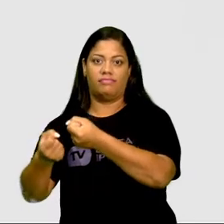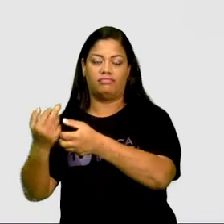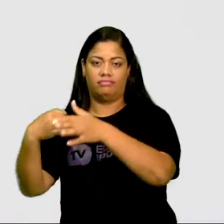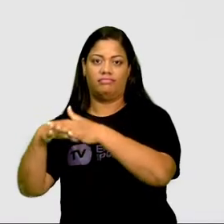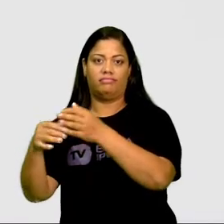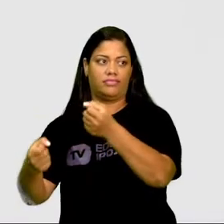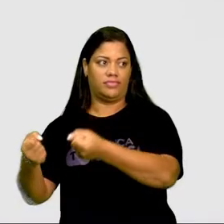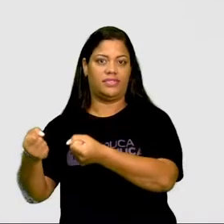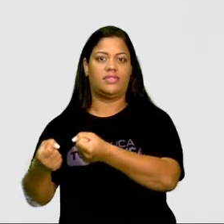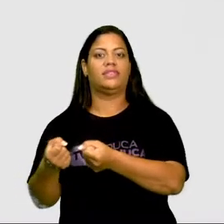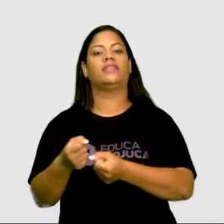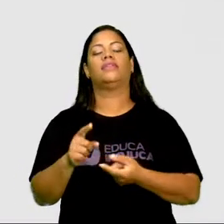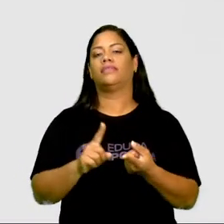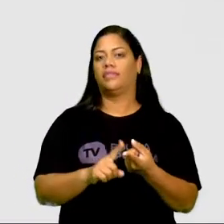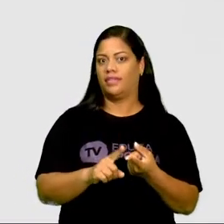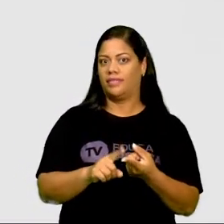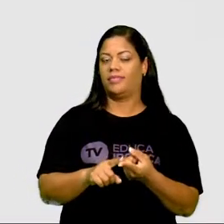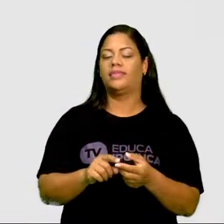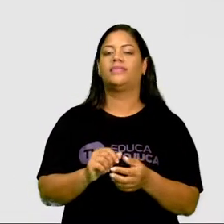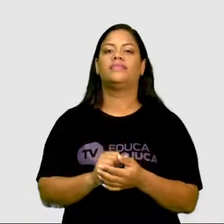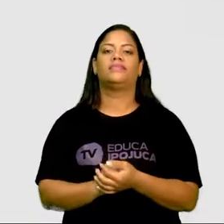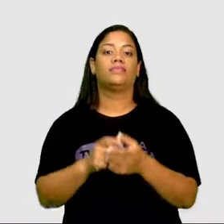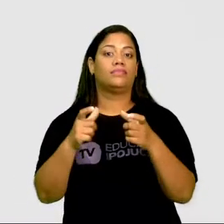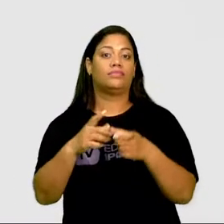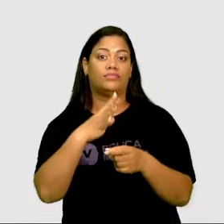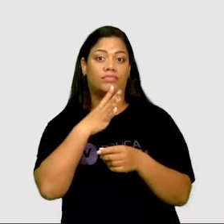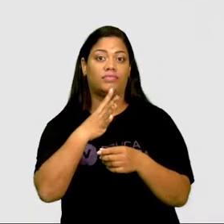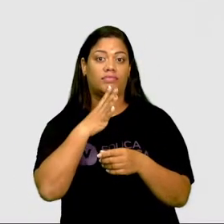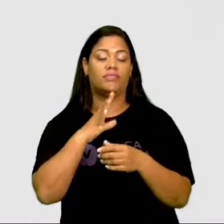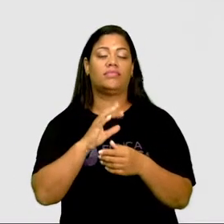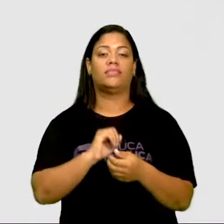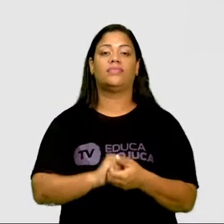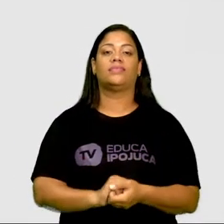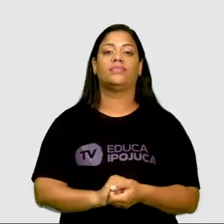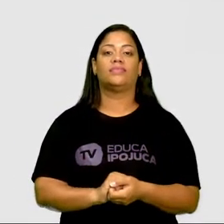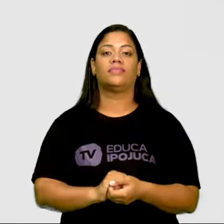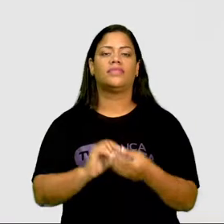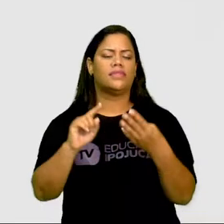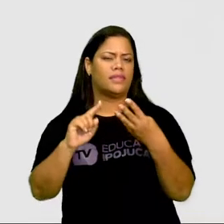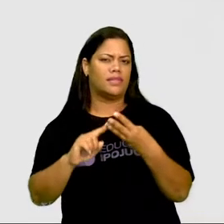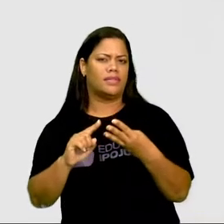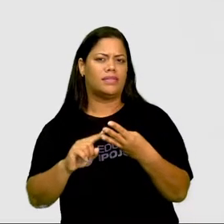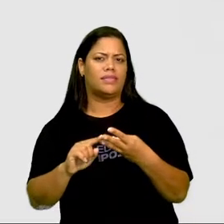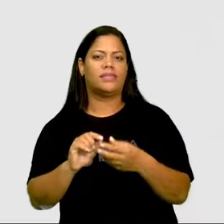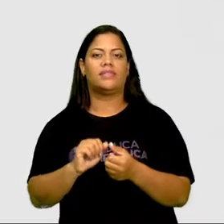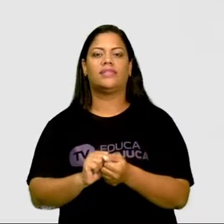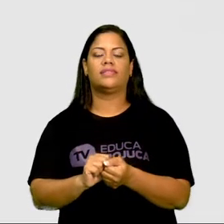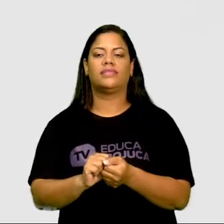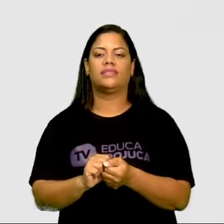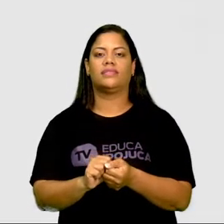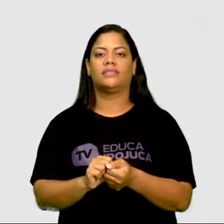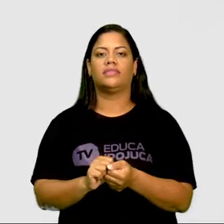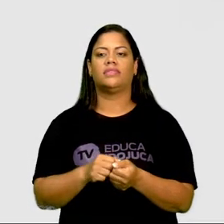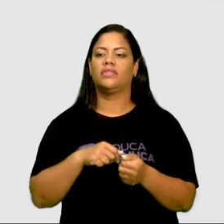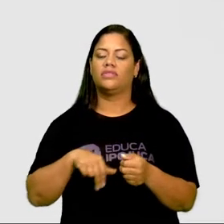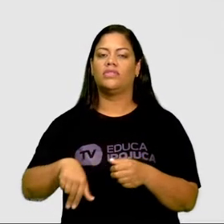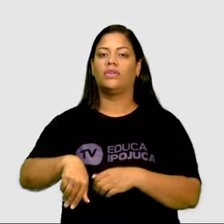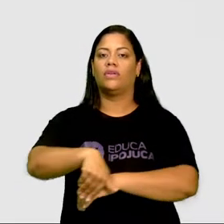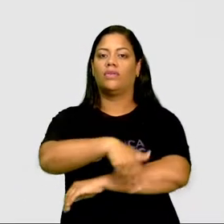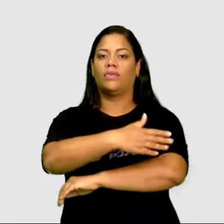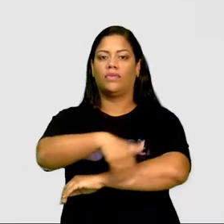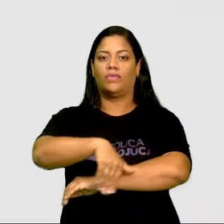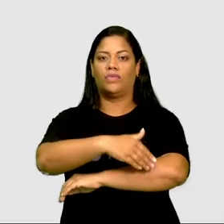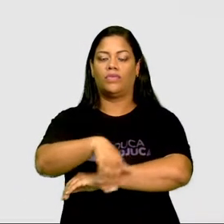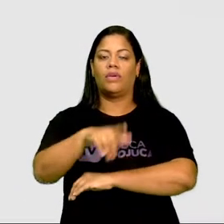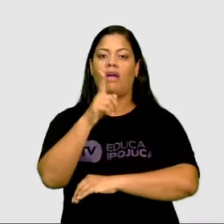ponto de referência dado por Carlos. Ele disse que saia de casa e seguia pela Rua